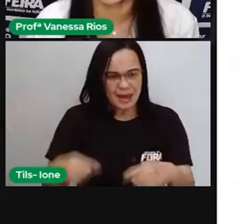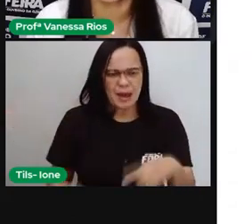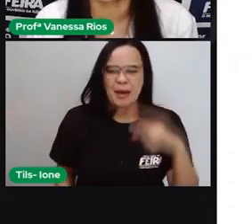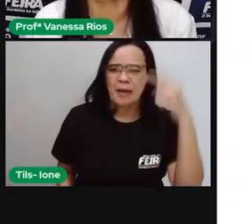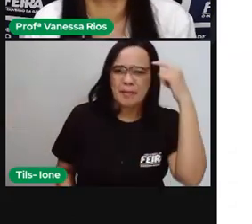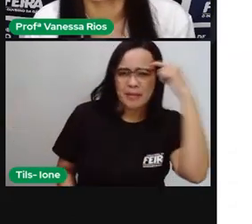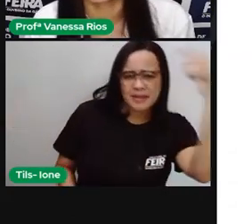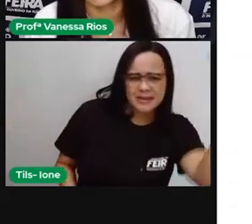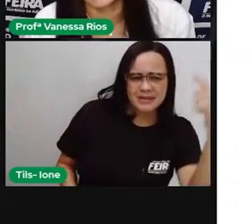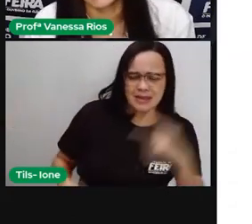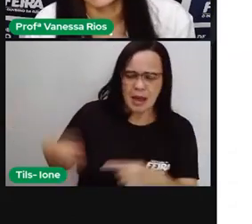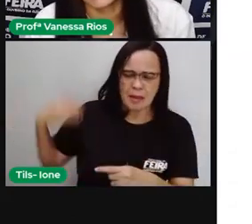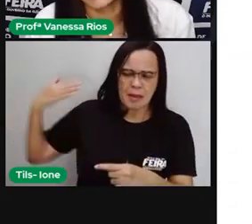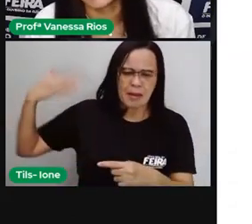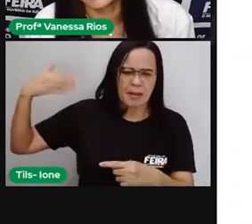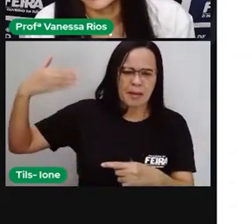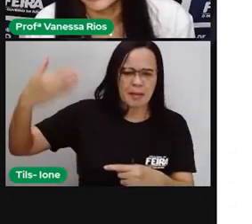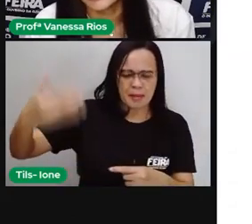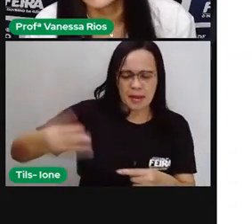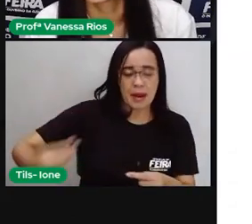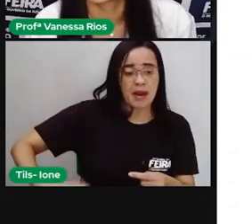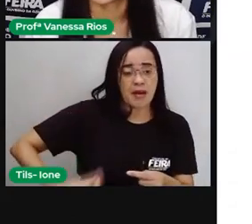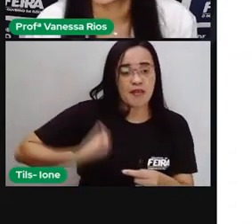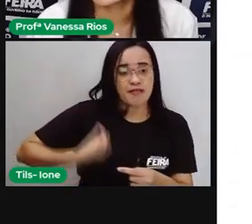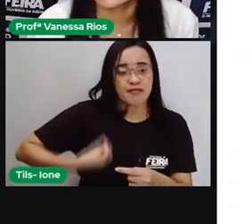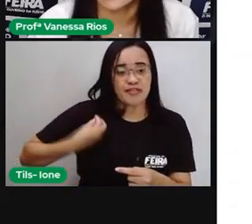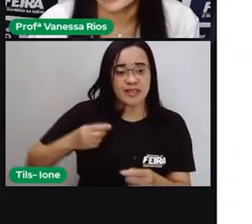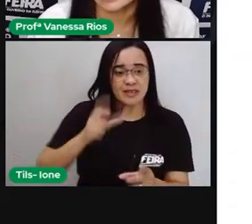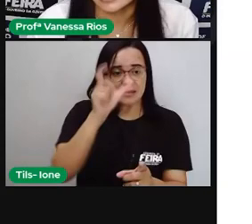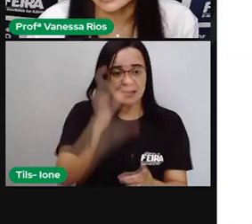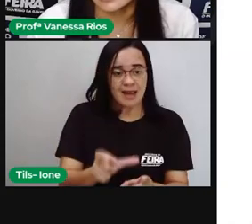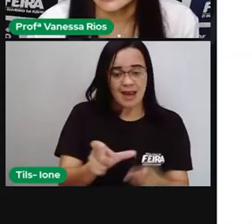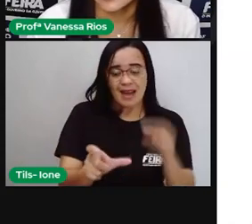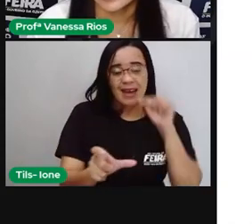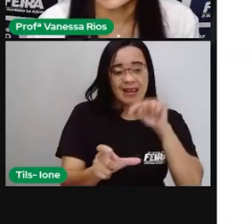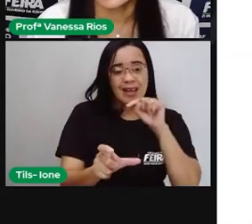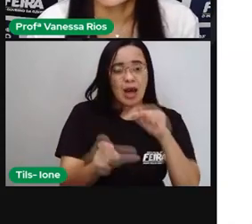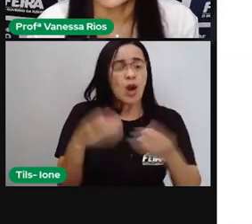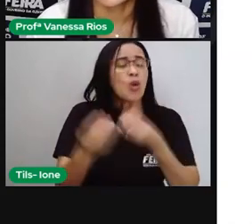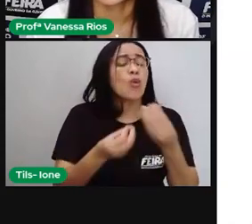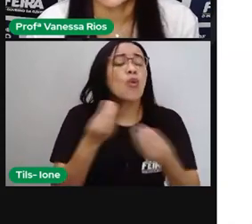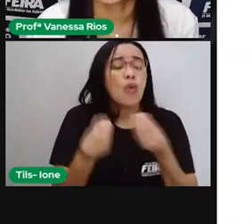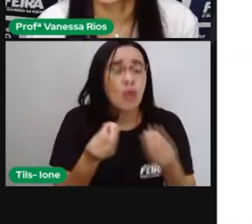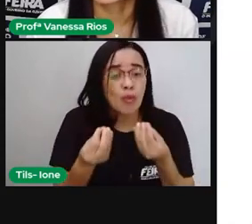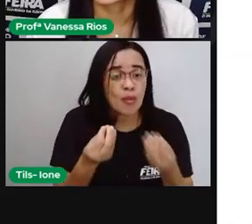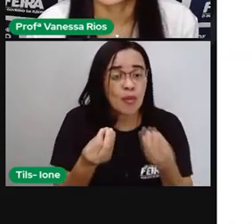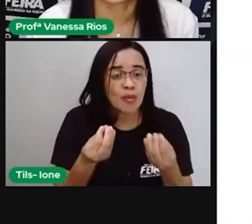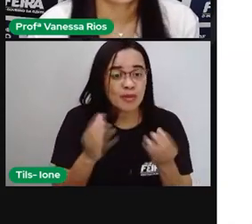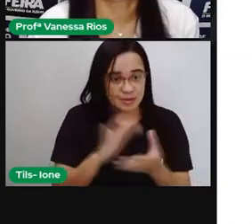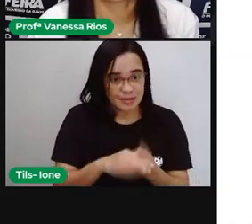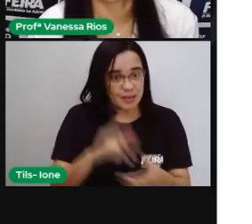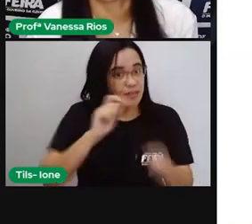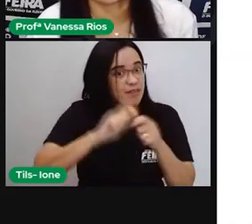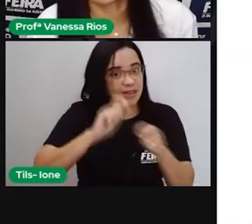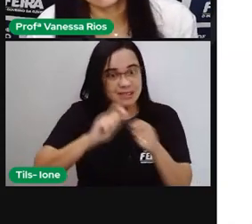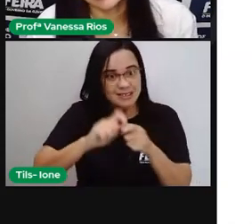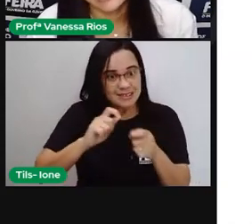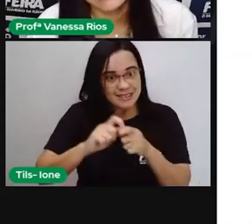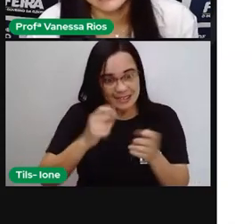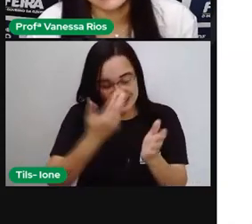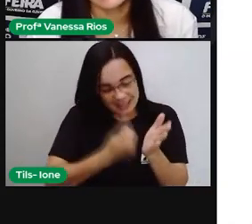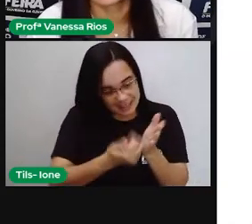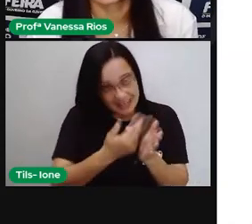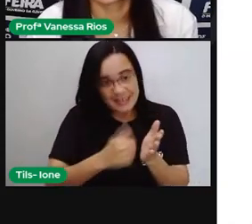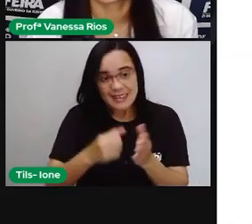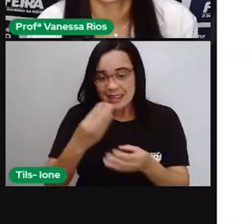se você tivesse que escrever a biografia de Miró como é que você faria? Quais seriam aí as ações ou os acontecimentos